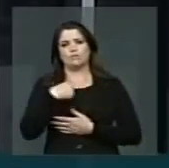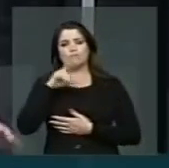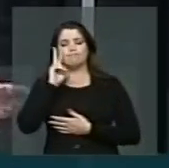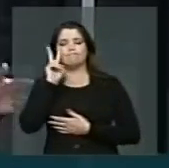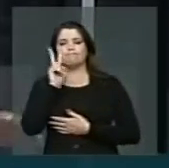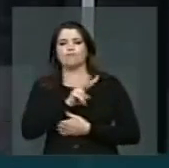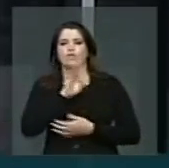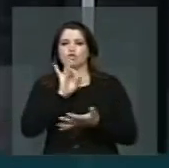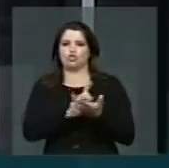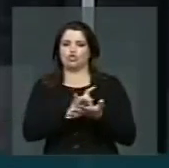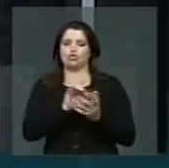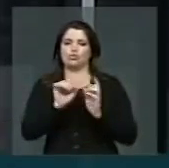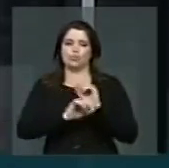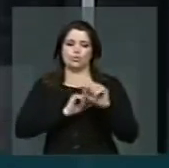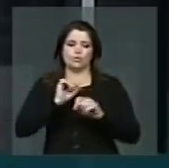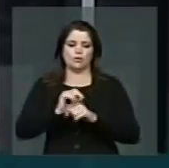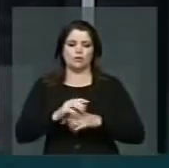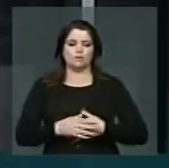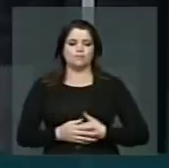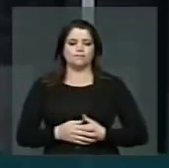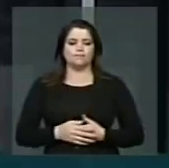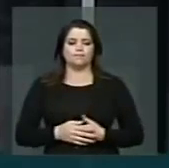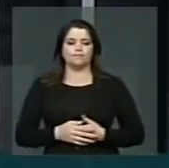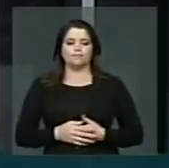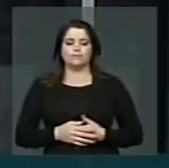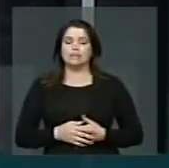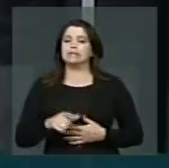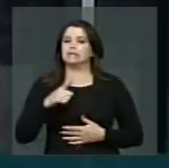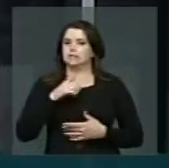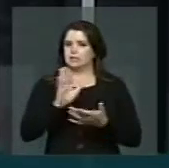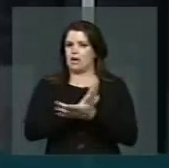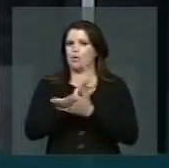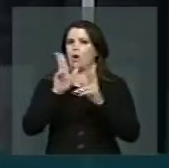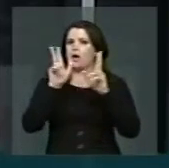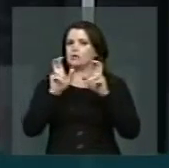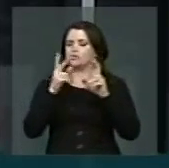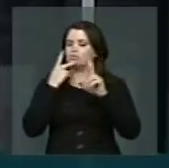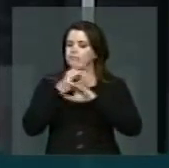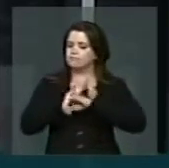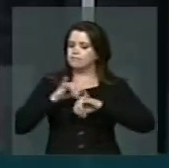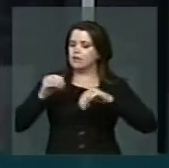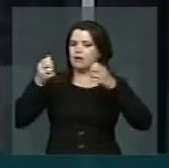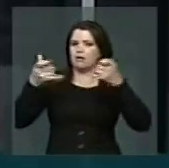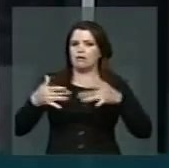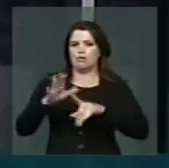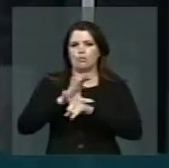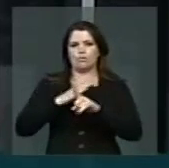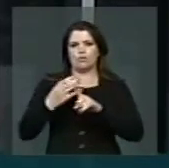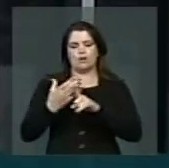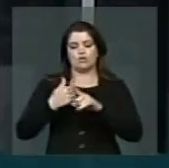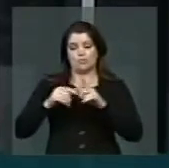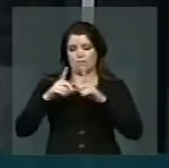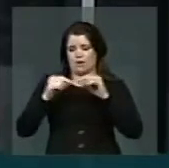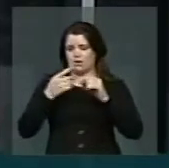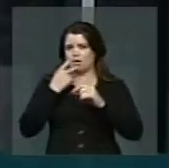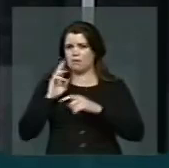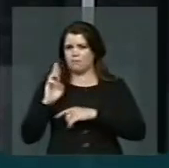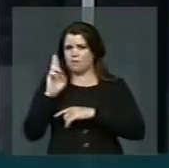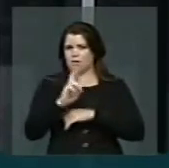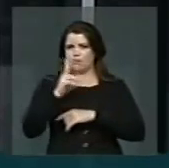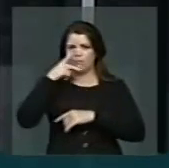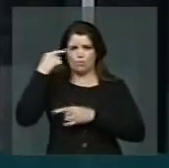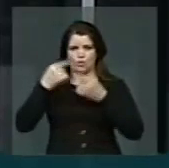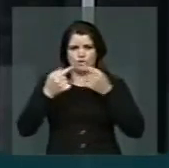a saída de alguns assuntos importantes à comunidade. Brasília não tinha representação política.